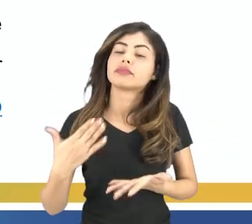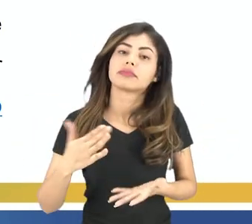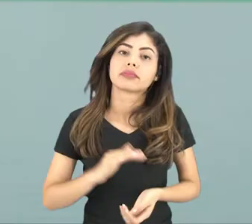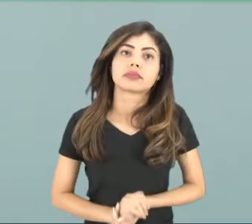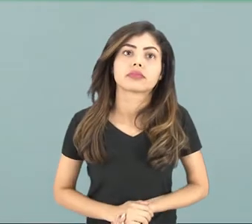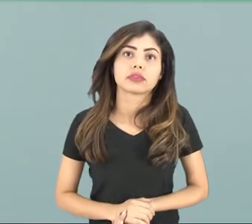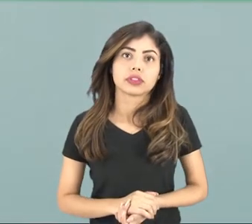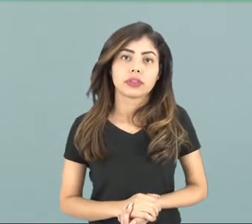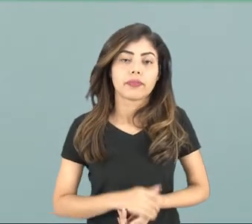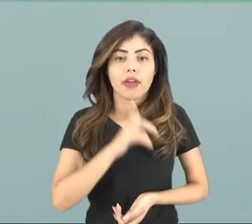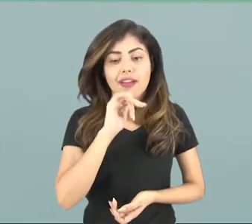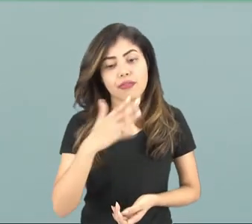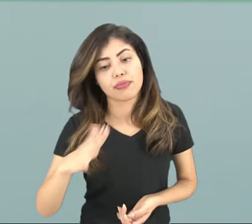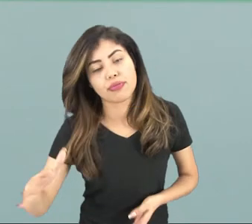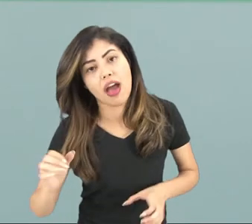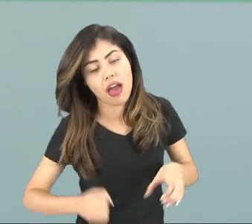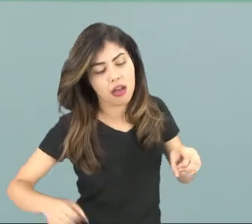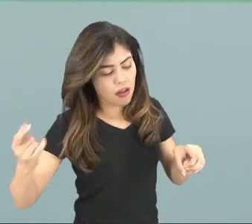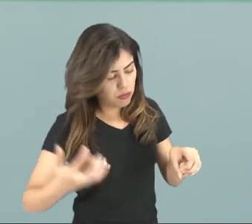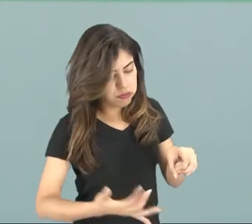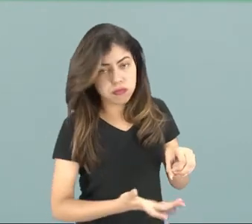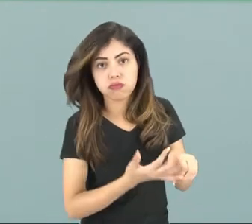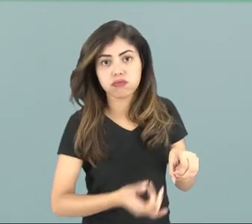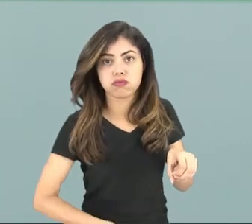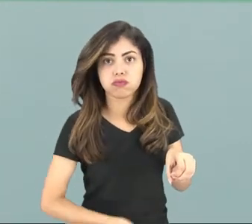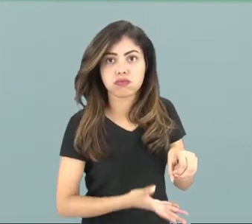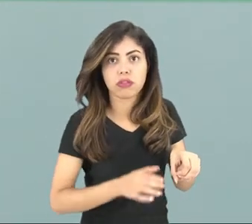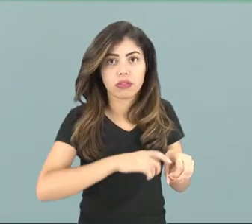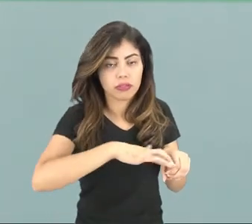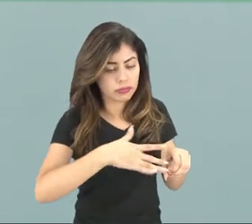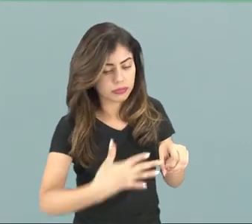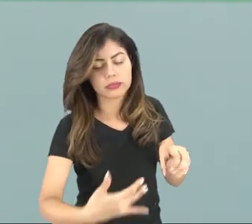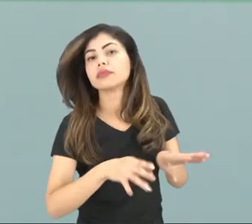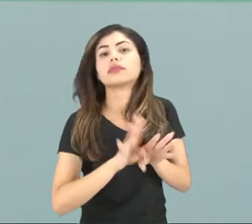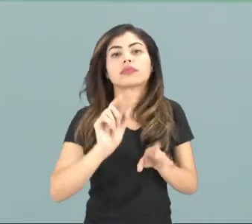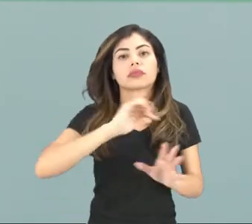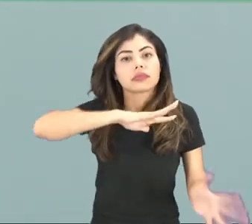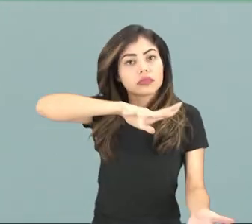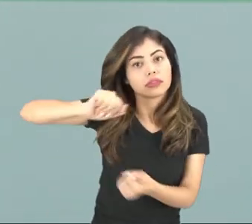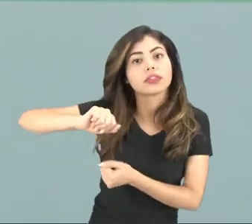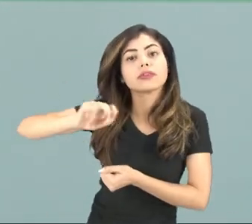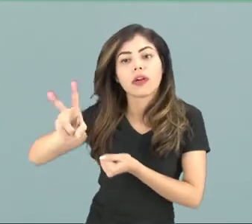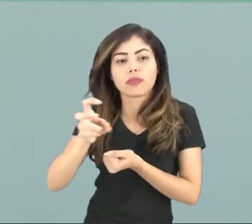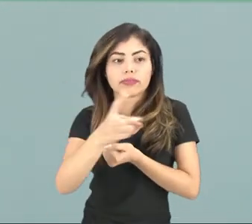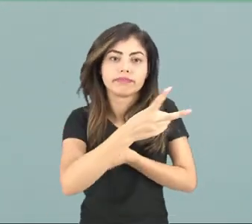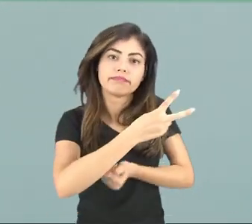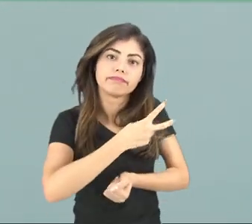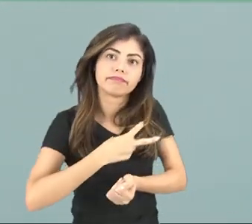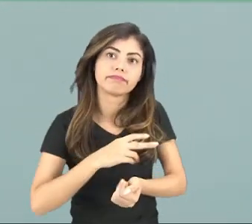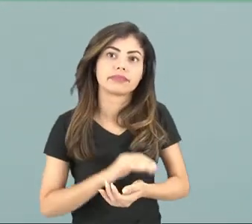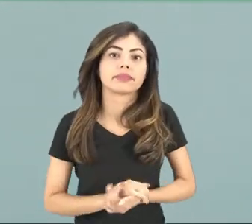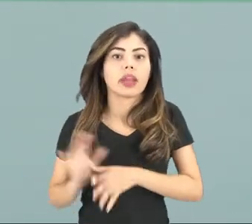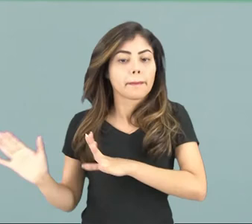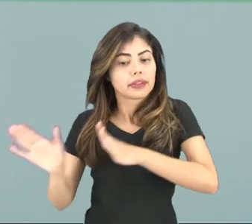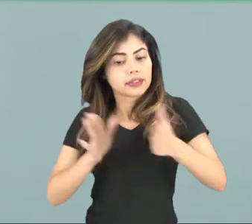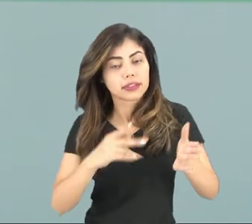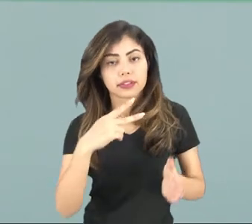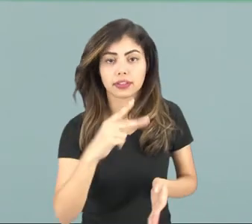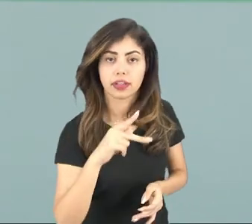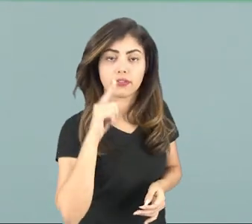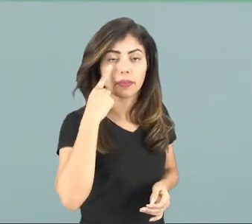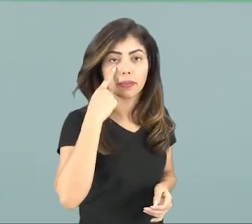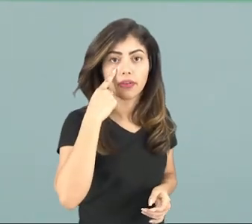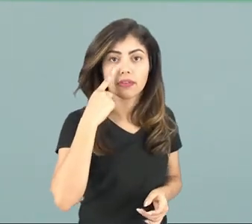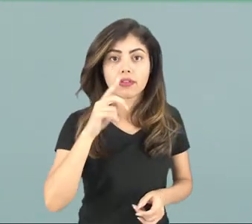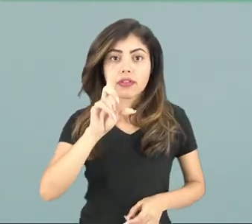que estão líquidos por conta dessa temperatura elevada, o que vai fazer com que a terra seja um imã muito grande. A partir daí, você pode